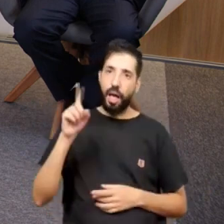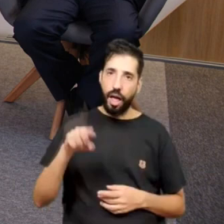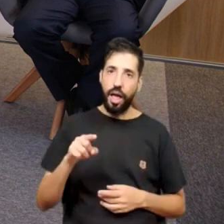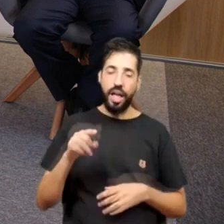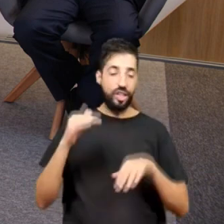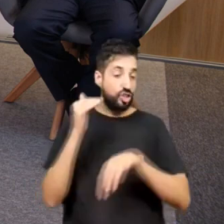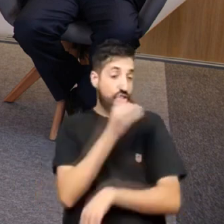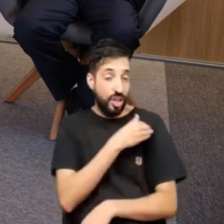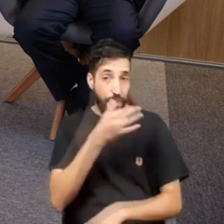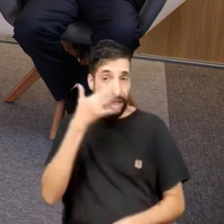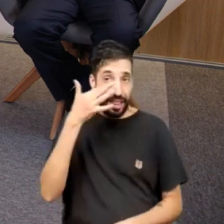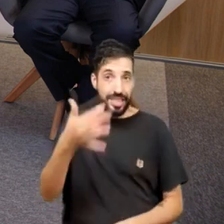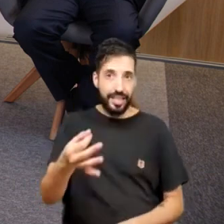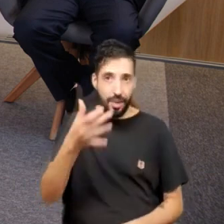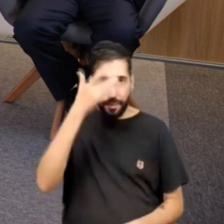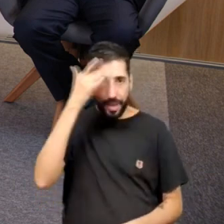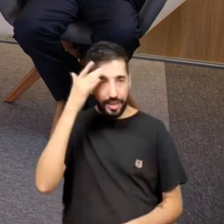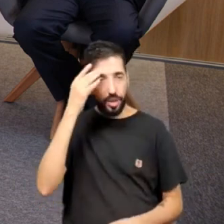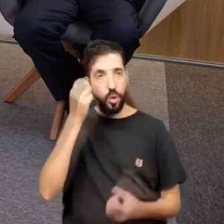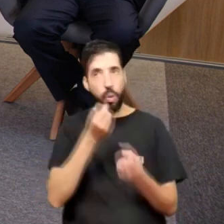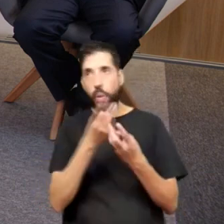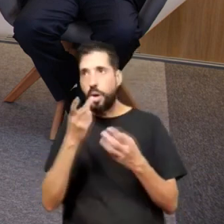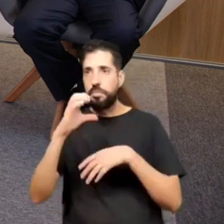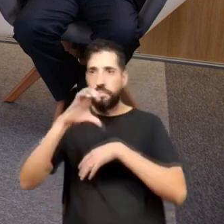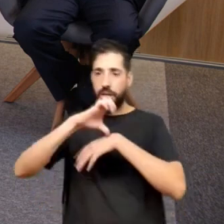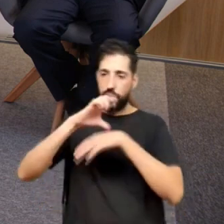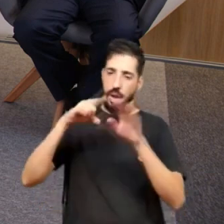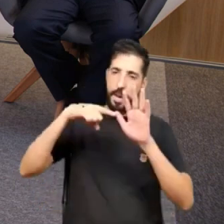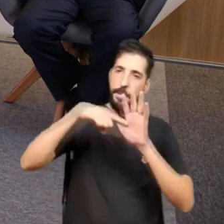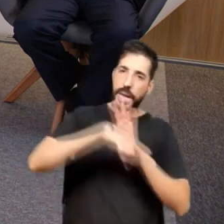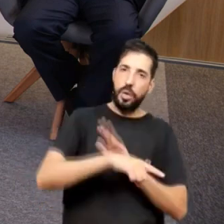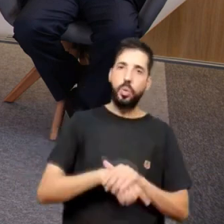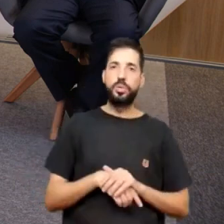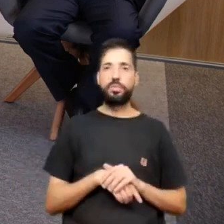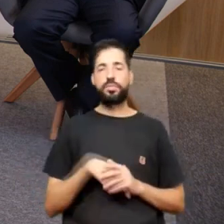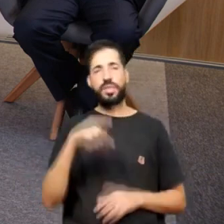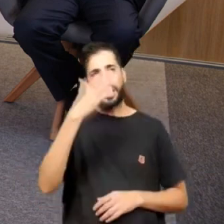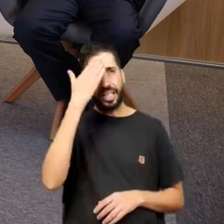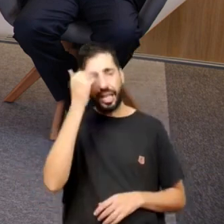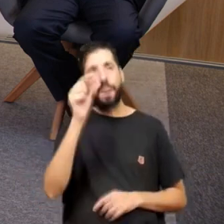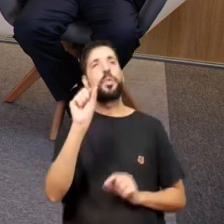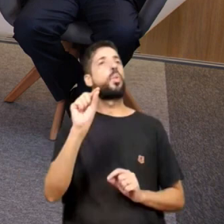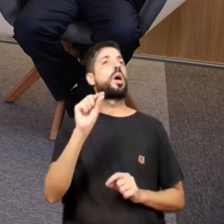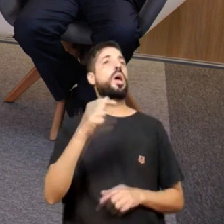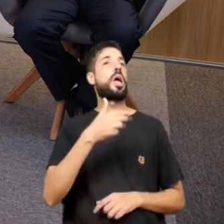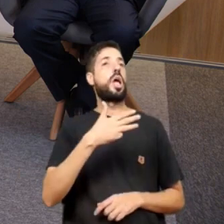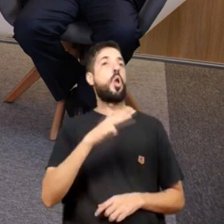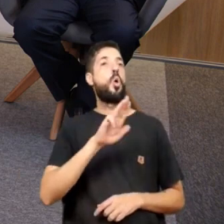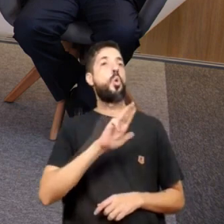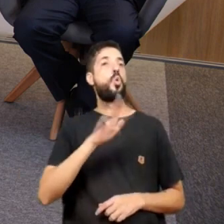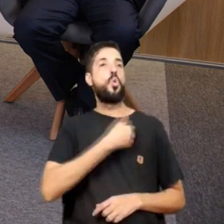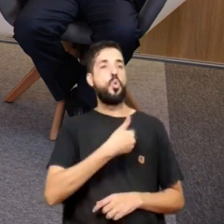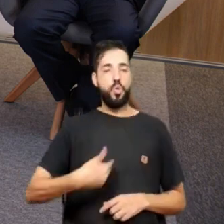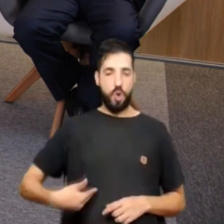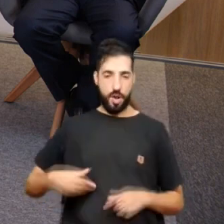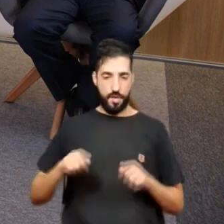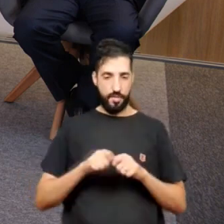atenção da pessoa com questionamento com a pergunta. Você sabe o que o governo Lula está fazendo em Santa Maria?